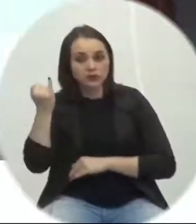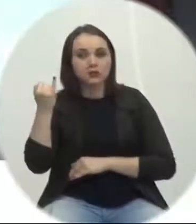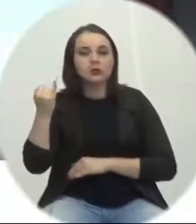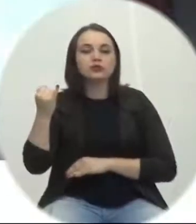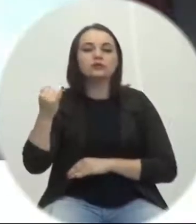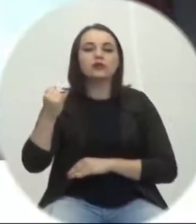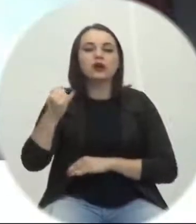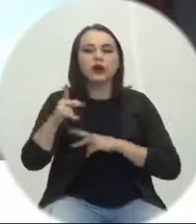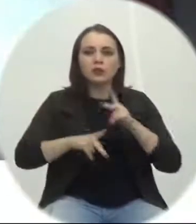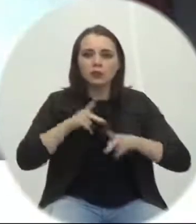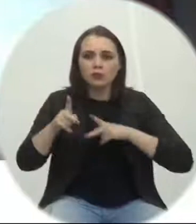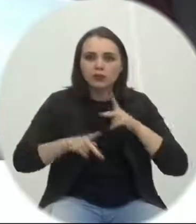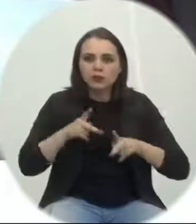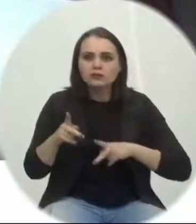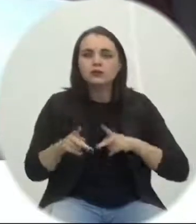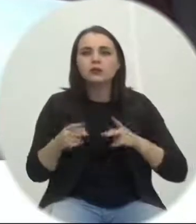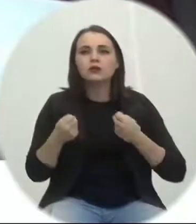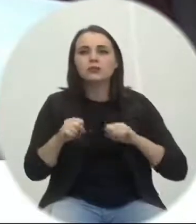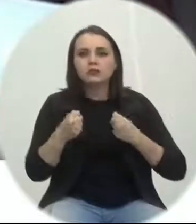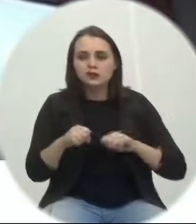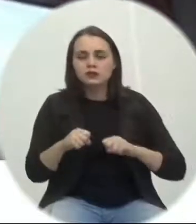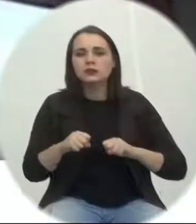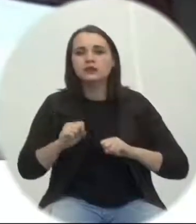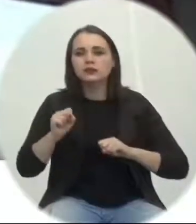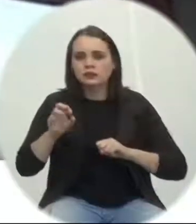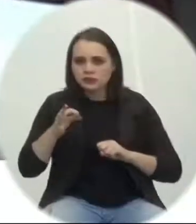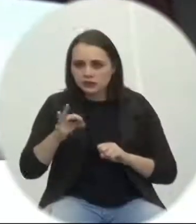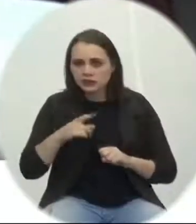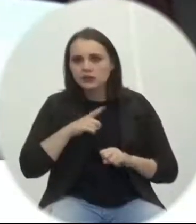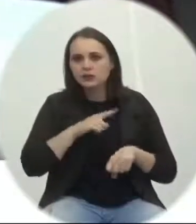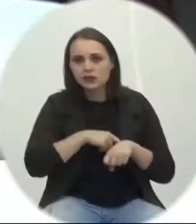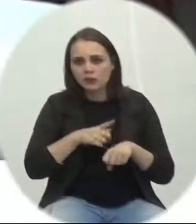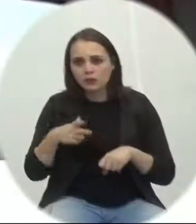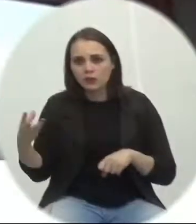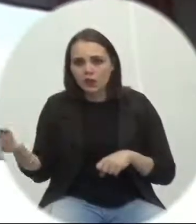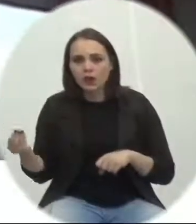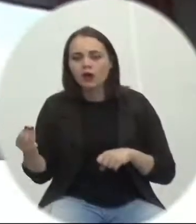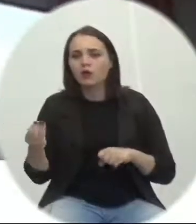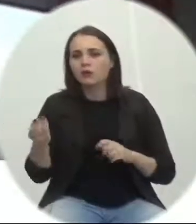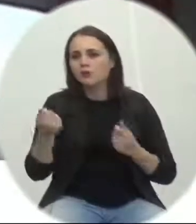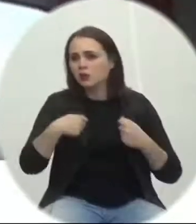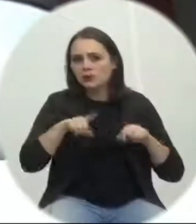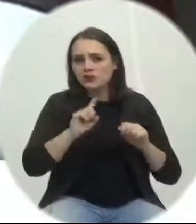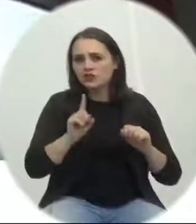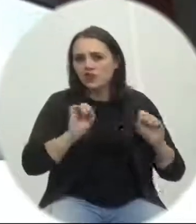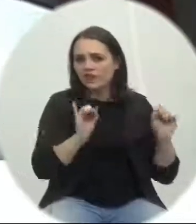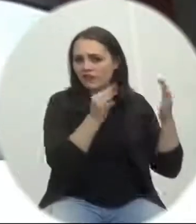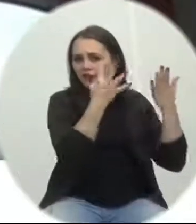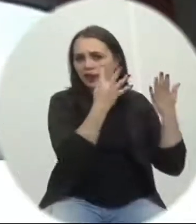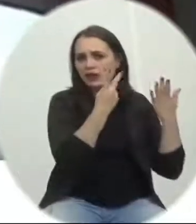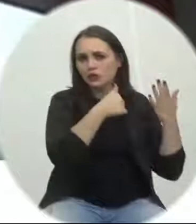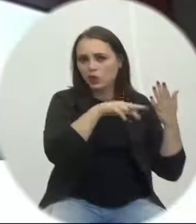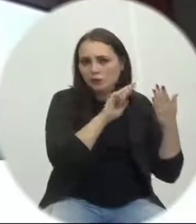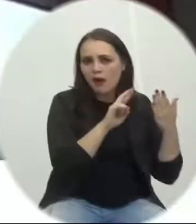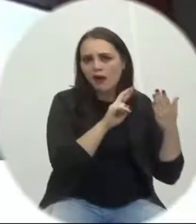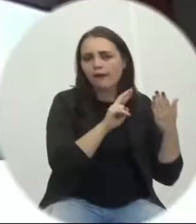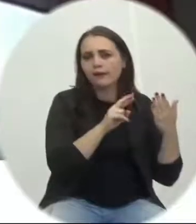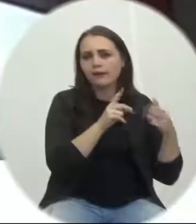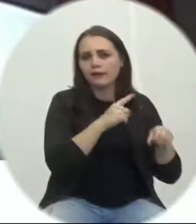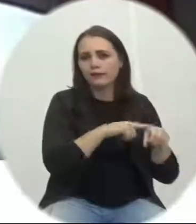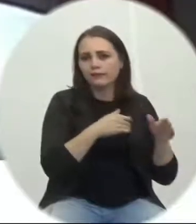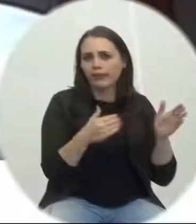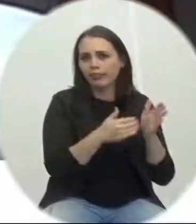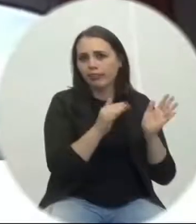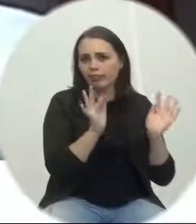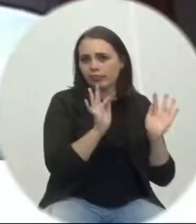de noite adentro, bagunçando em bares e em festas, isso tem que estancar mesmo, e o